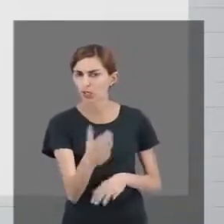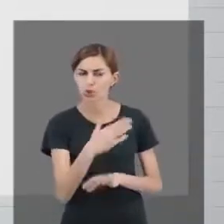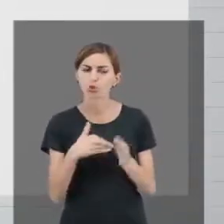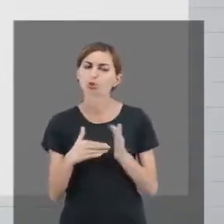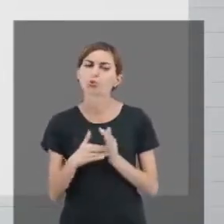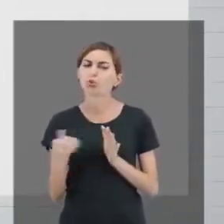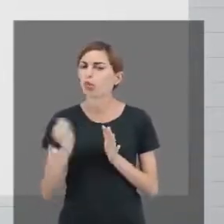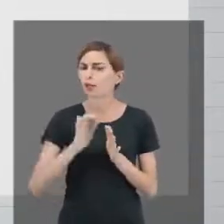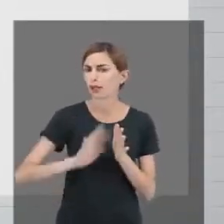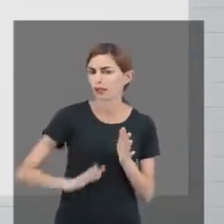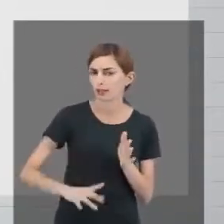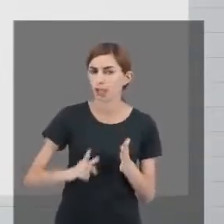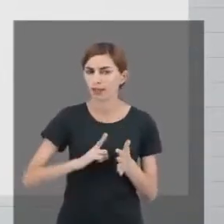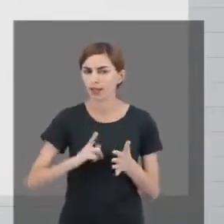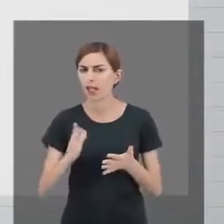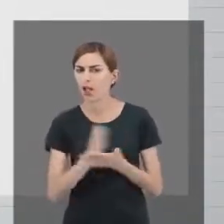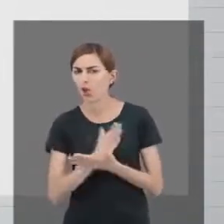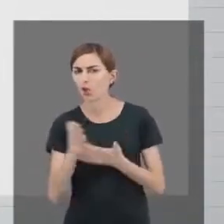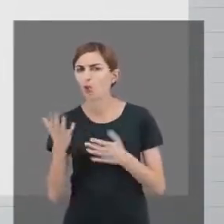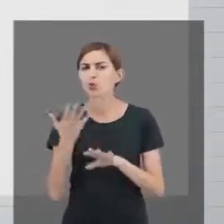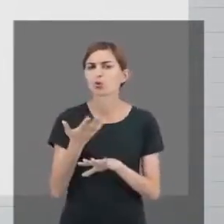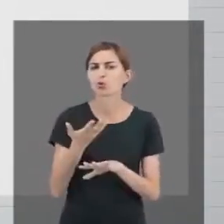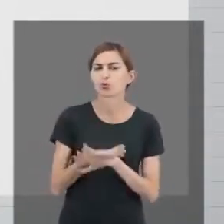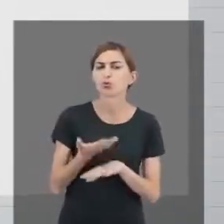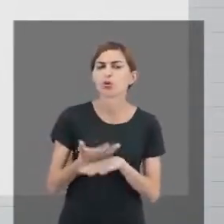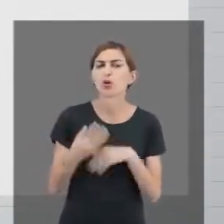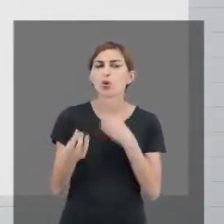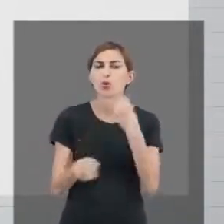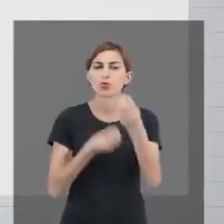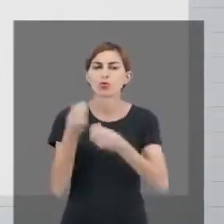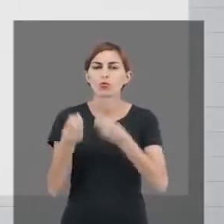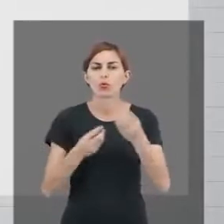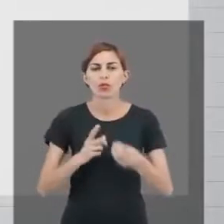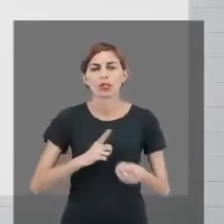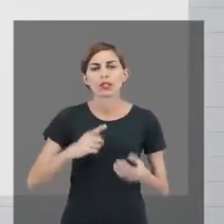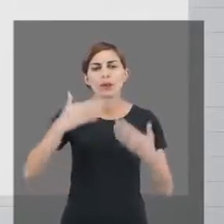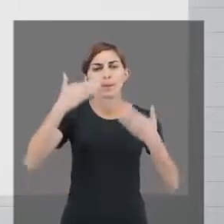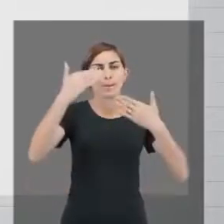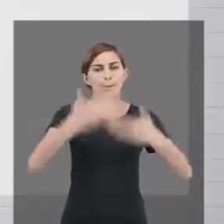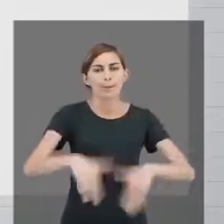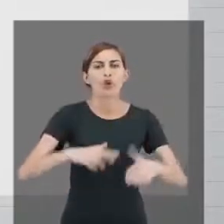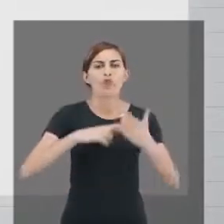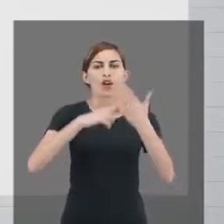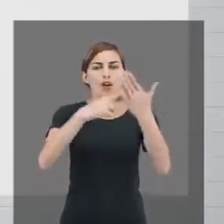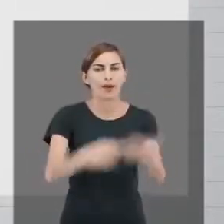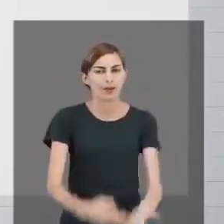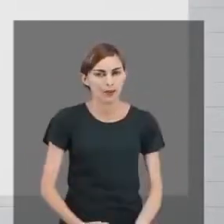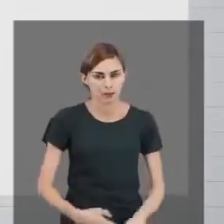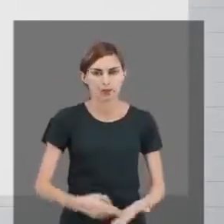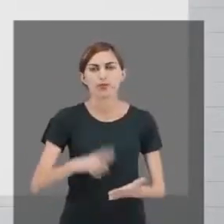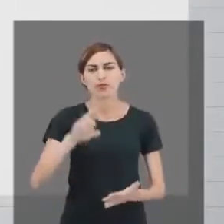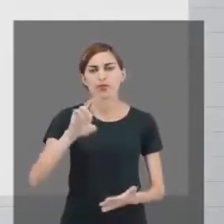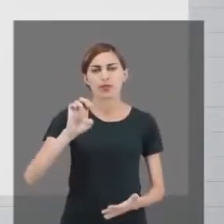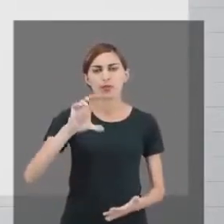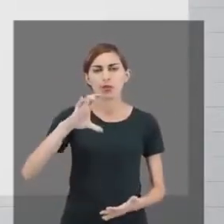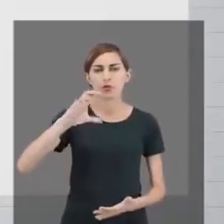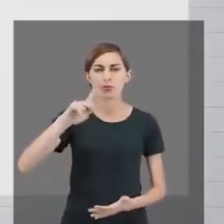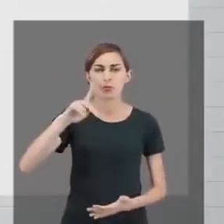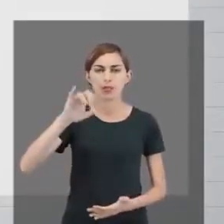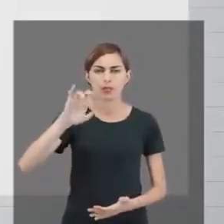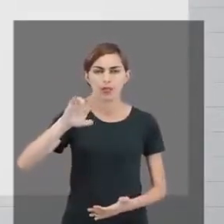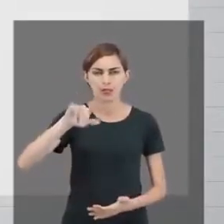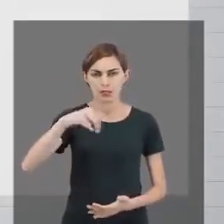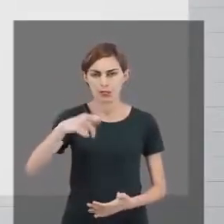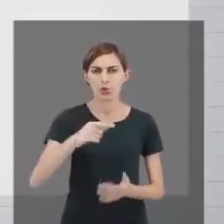de todas essas atividades, em alguma competência, como é que eu fico? Existe uma prova de recuperação que é feita